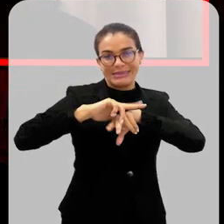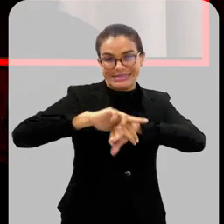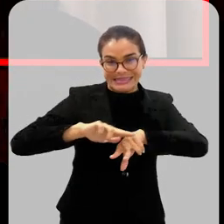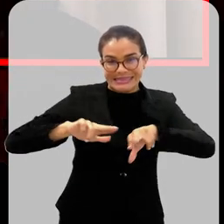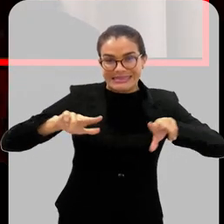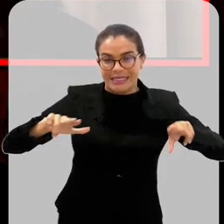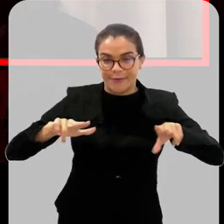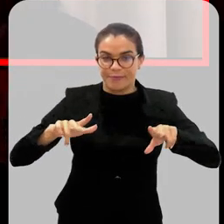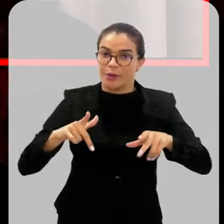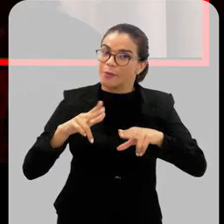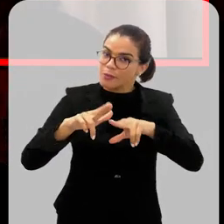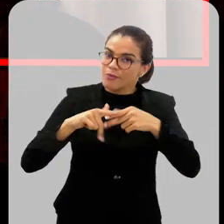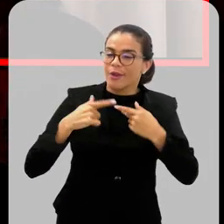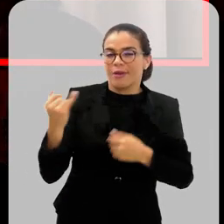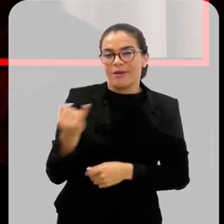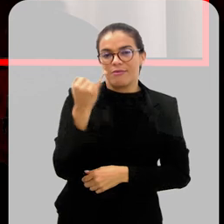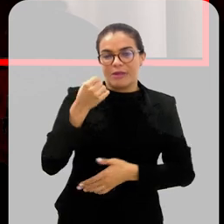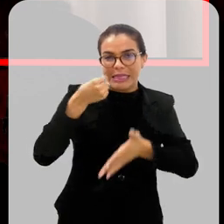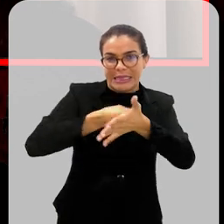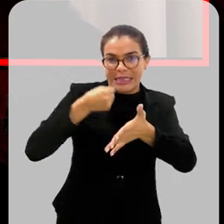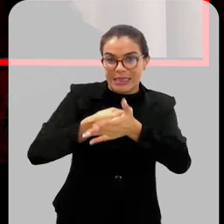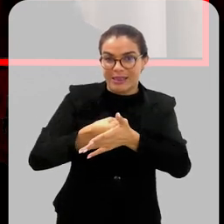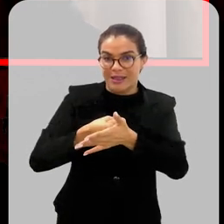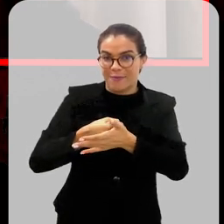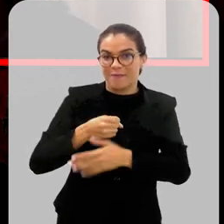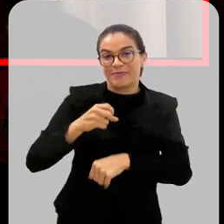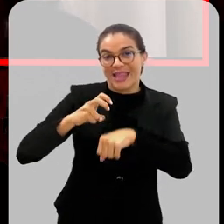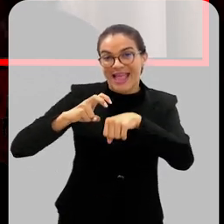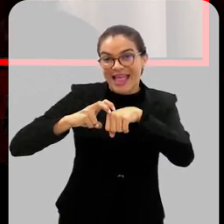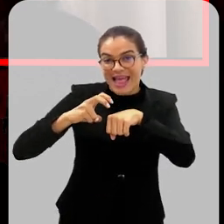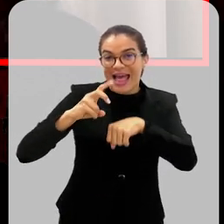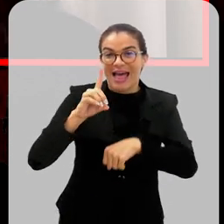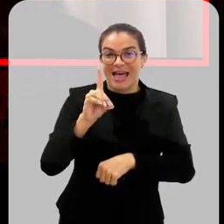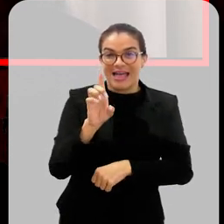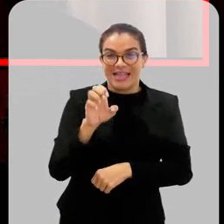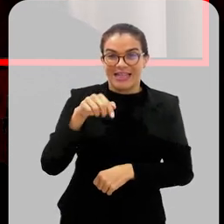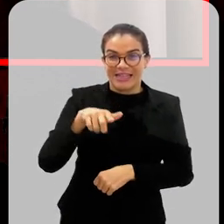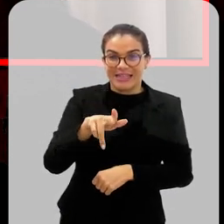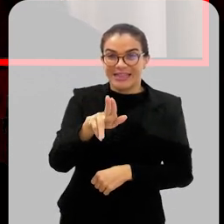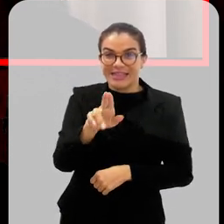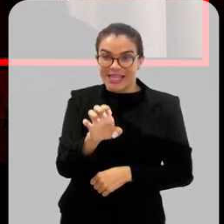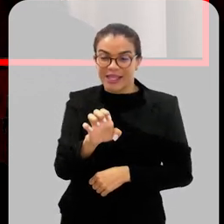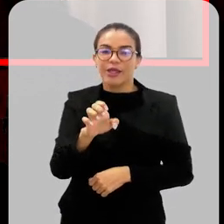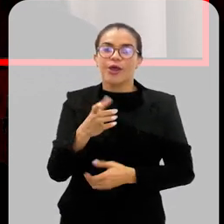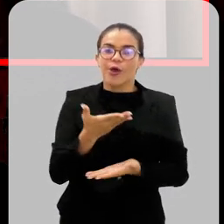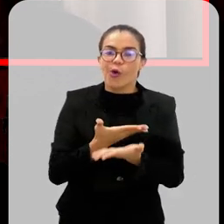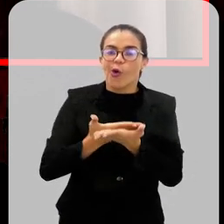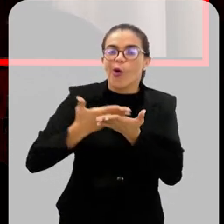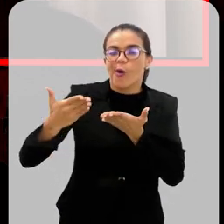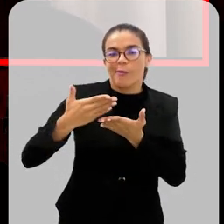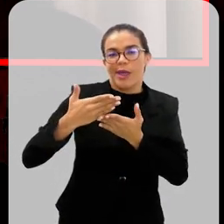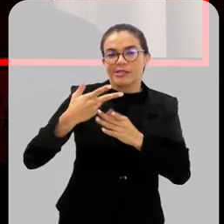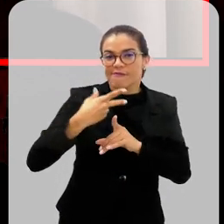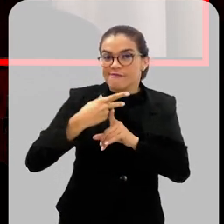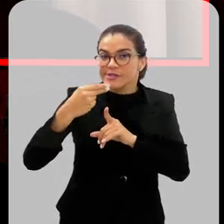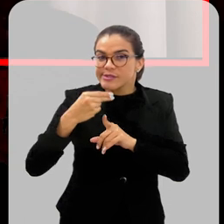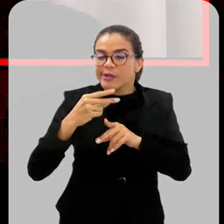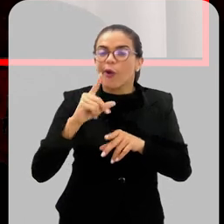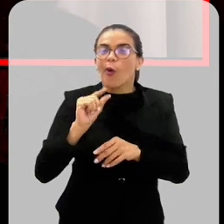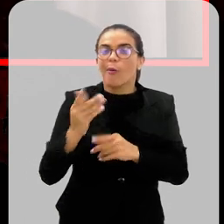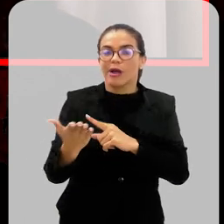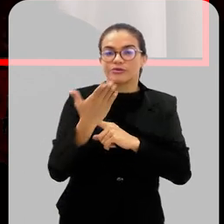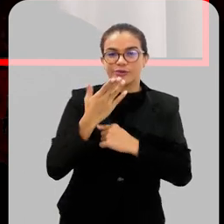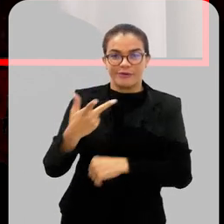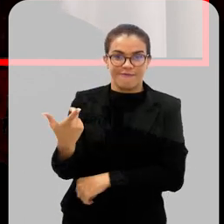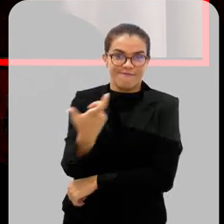importante continuar o combate. Porque a dengue, ela vai começar a ser combatida com a vacina, mas outras doenças que o